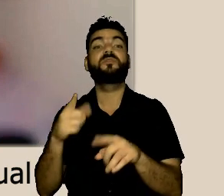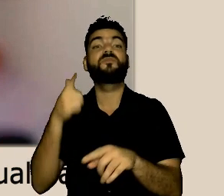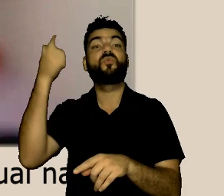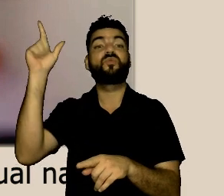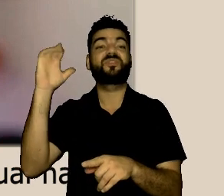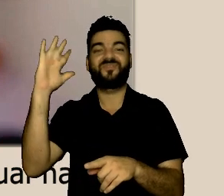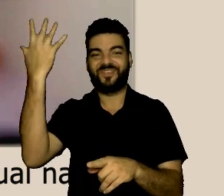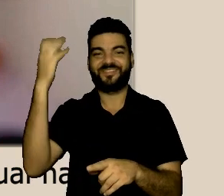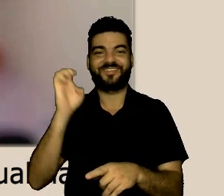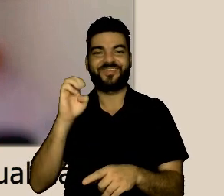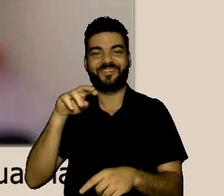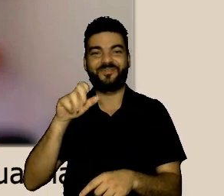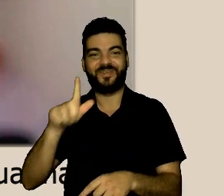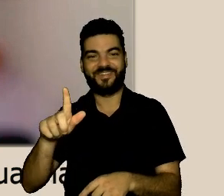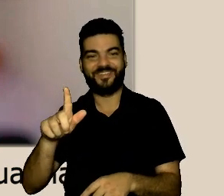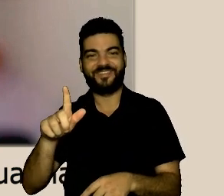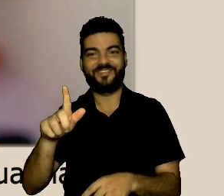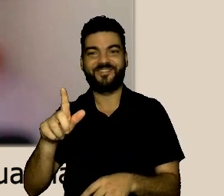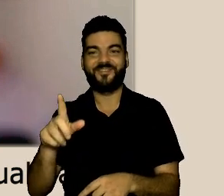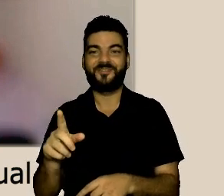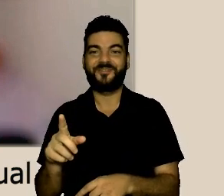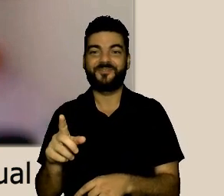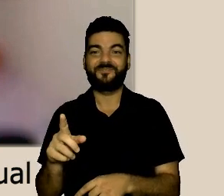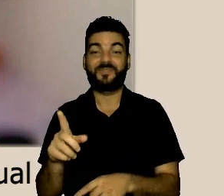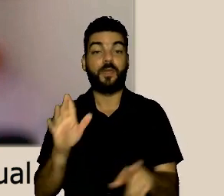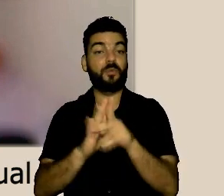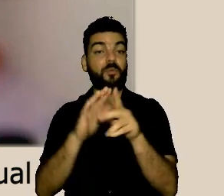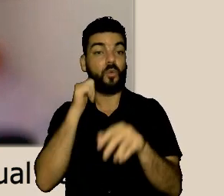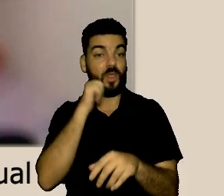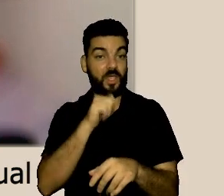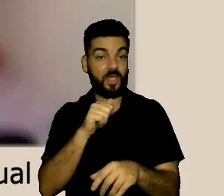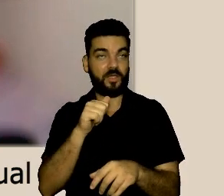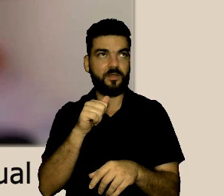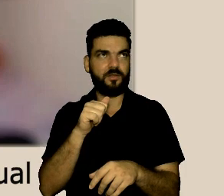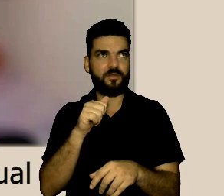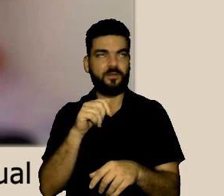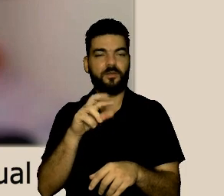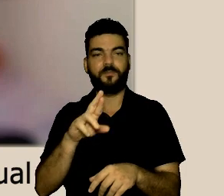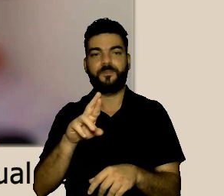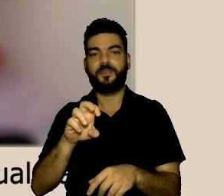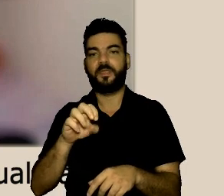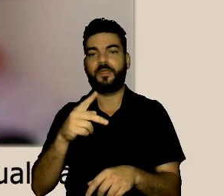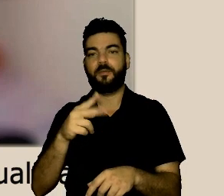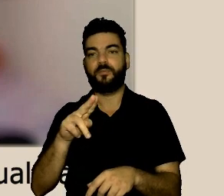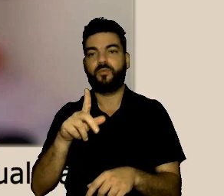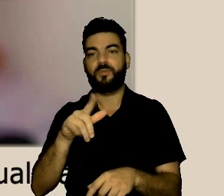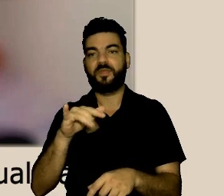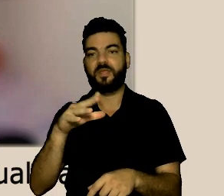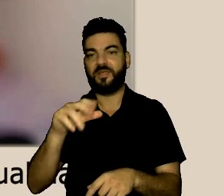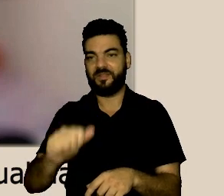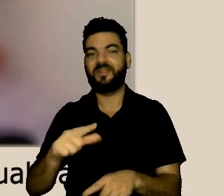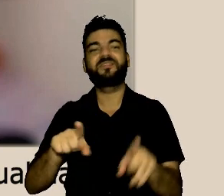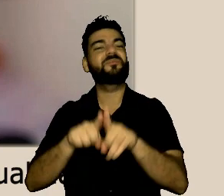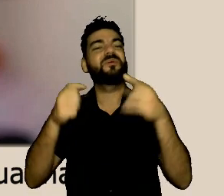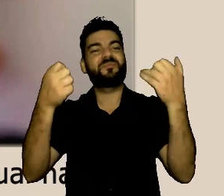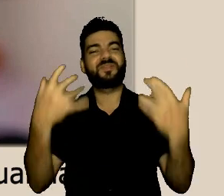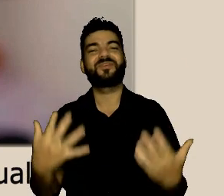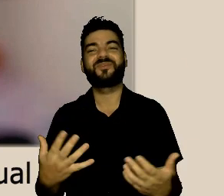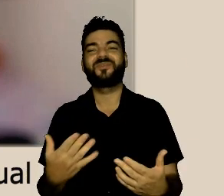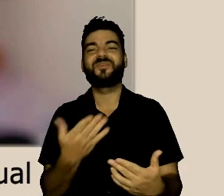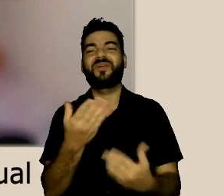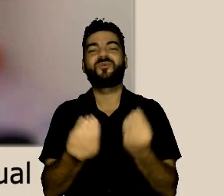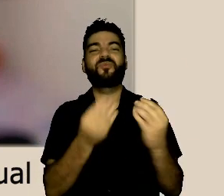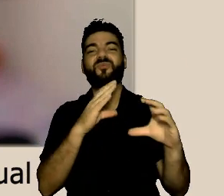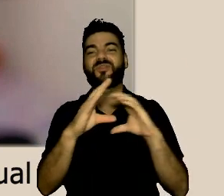Paula Bage também procuradora regional da república teve outro evento da IMAG Mulheres em novembro